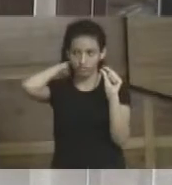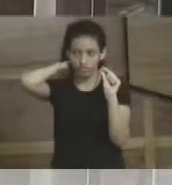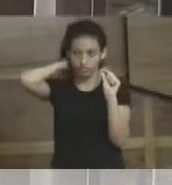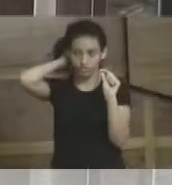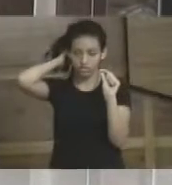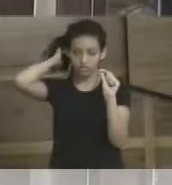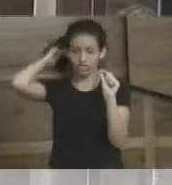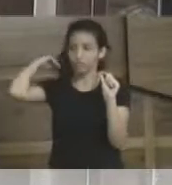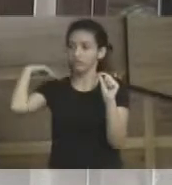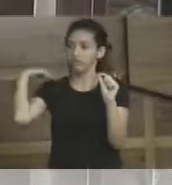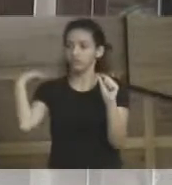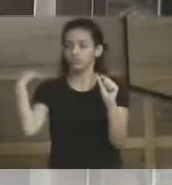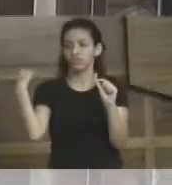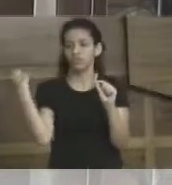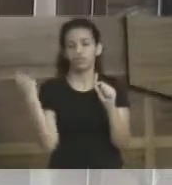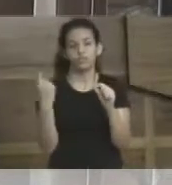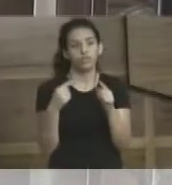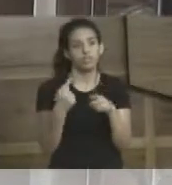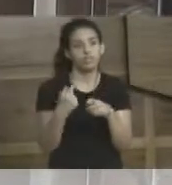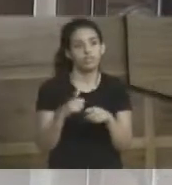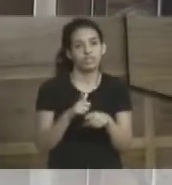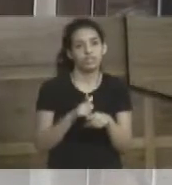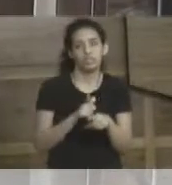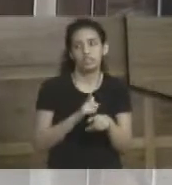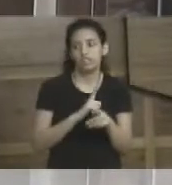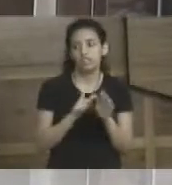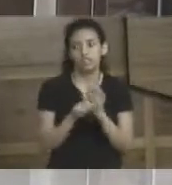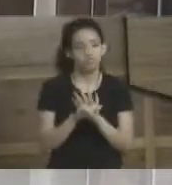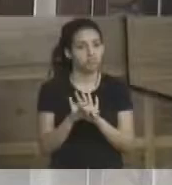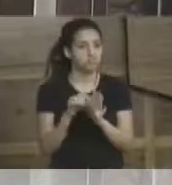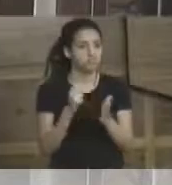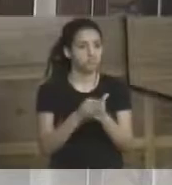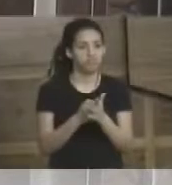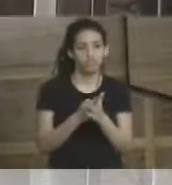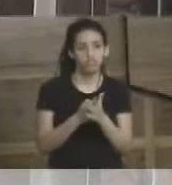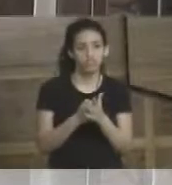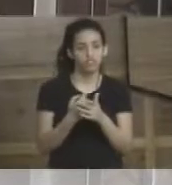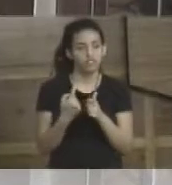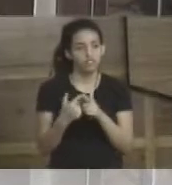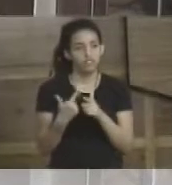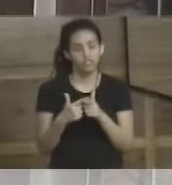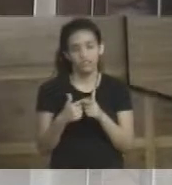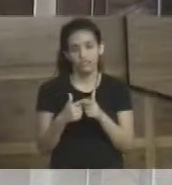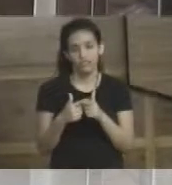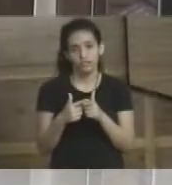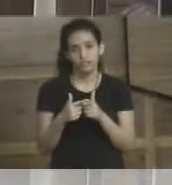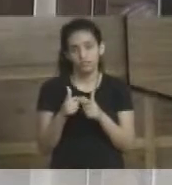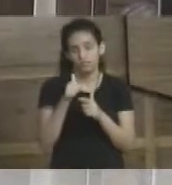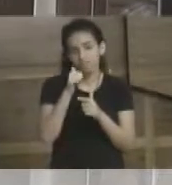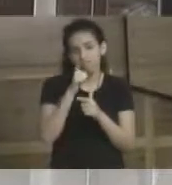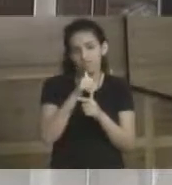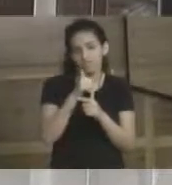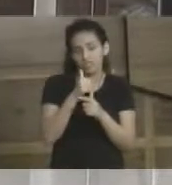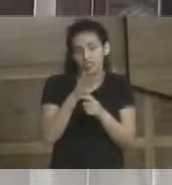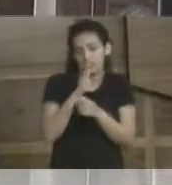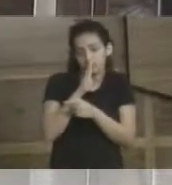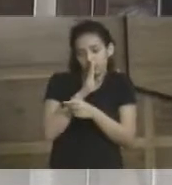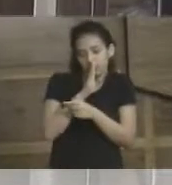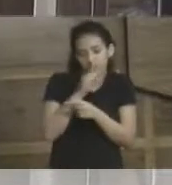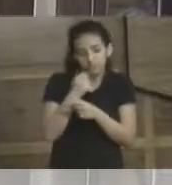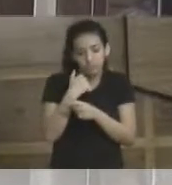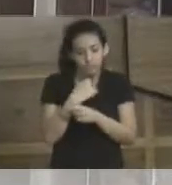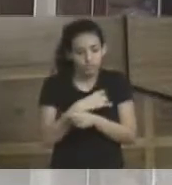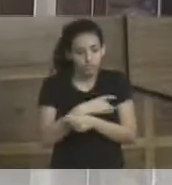existem leis que não são cumpridas, não são cobradas. Muitas vezes, porque as mulheres, elas se omitem também, por medo,